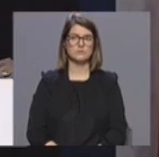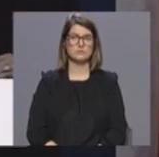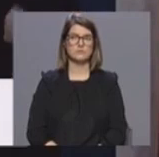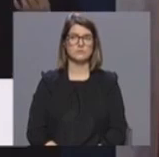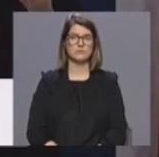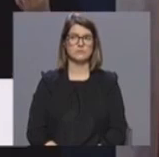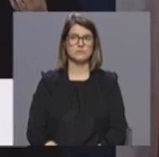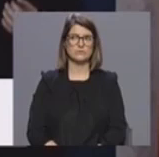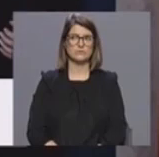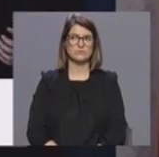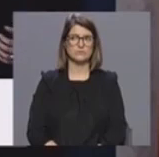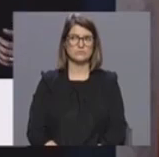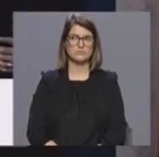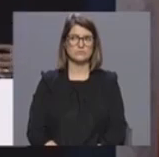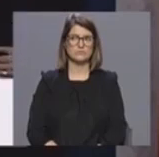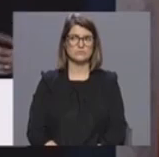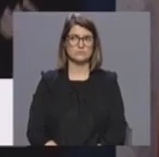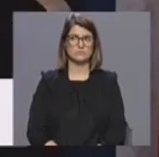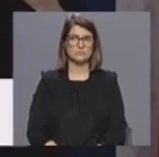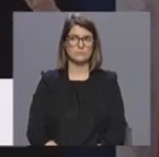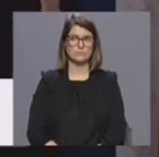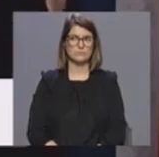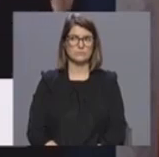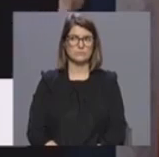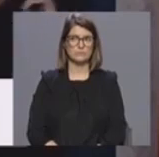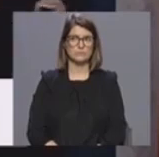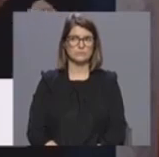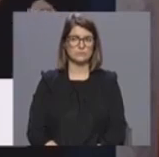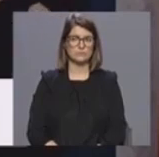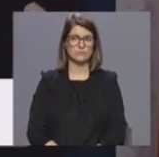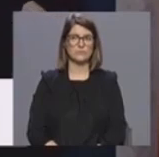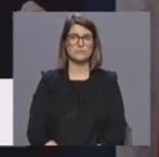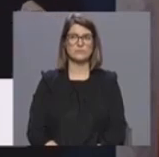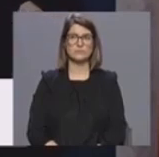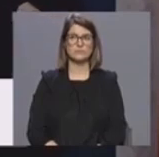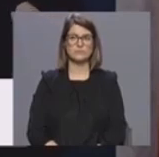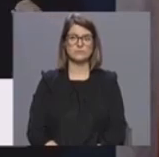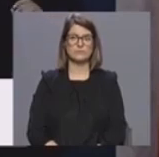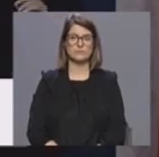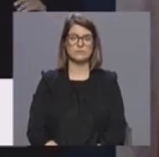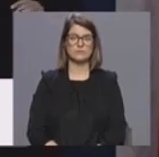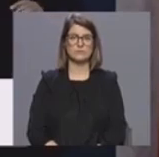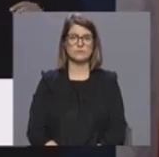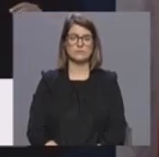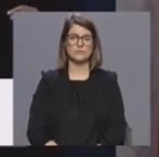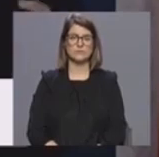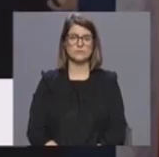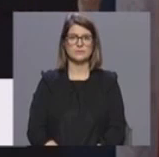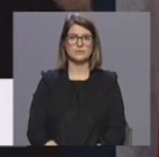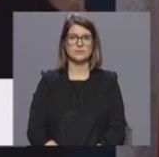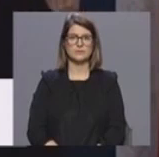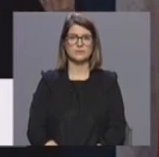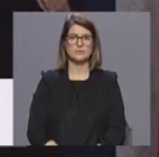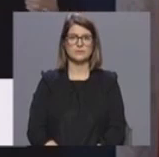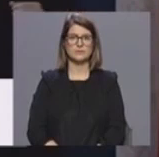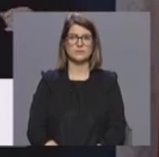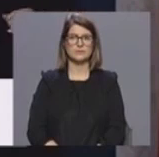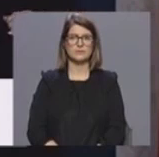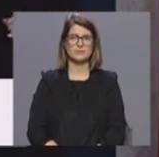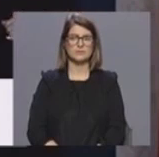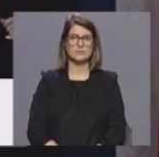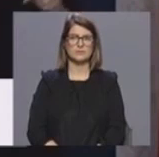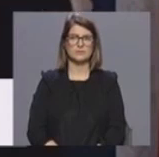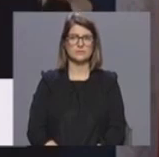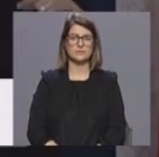deve continuar a ter, sob pena de, apesar desta decisão de que hoje vos dou